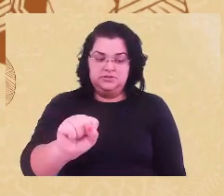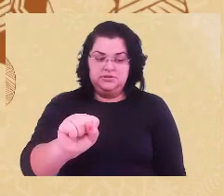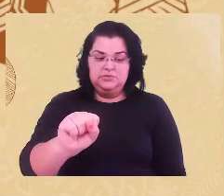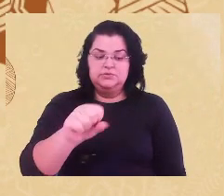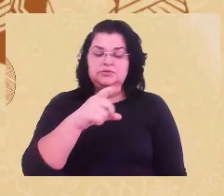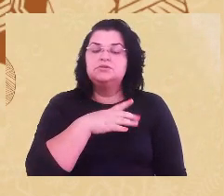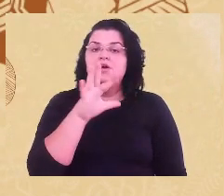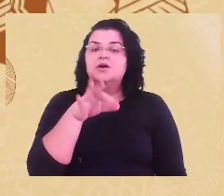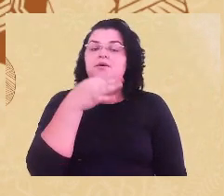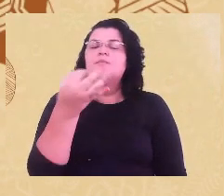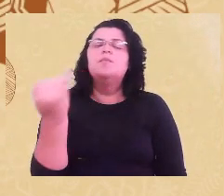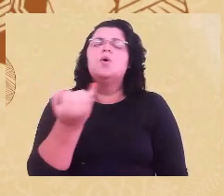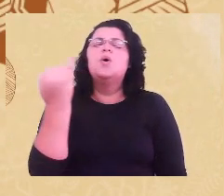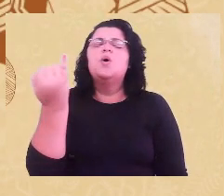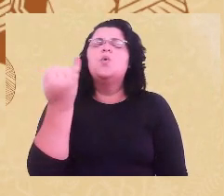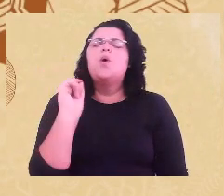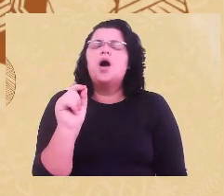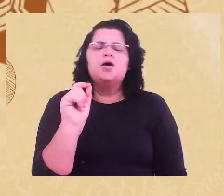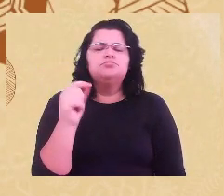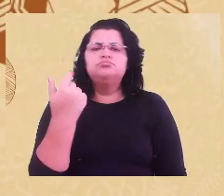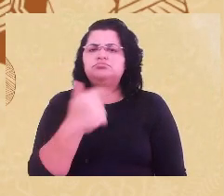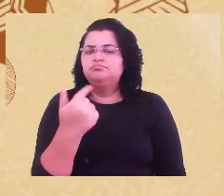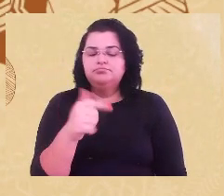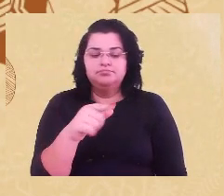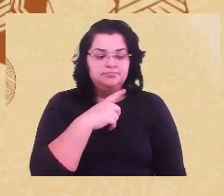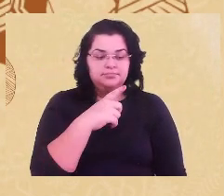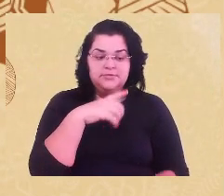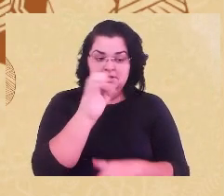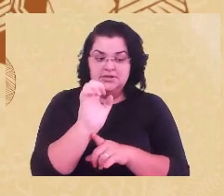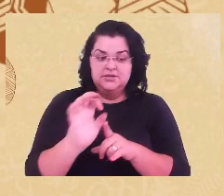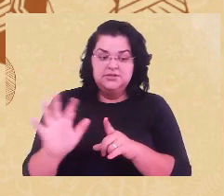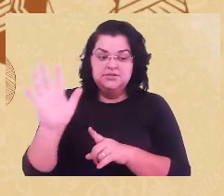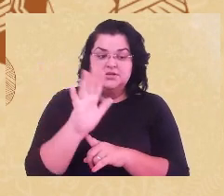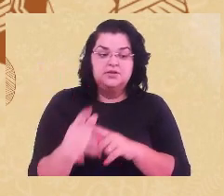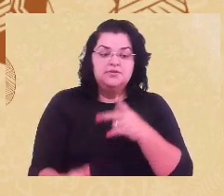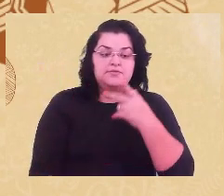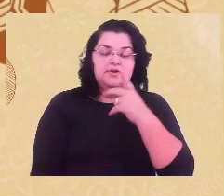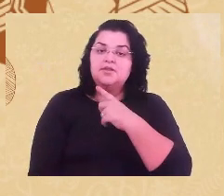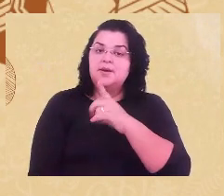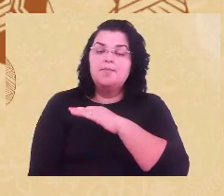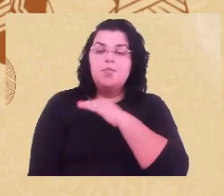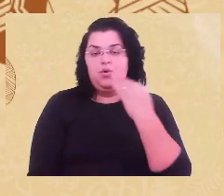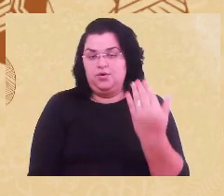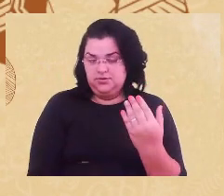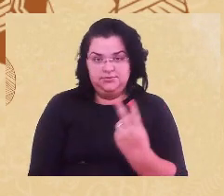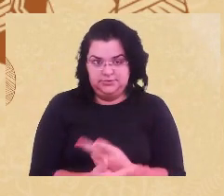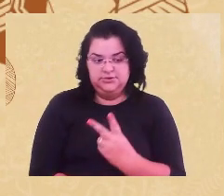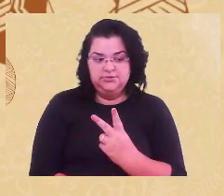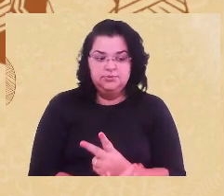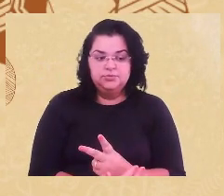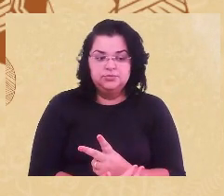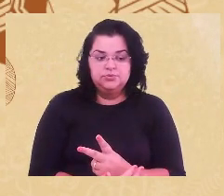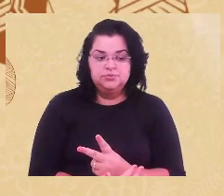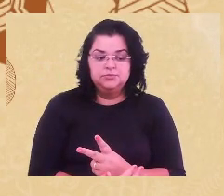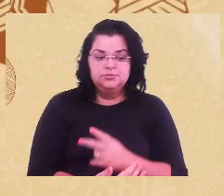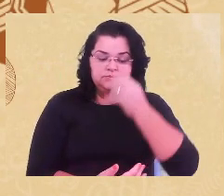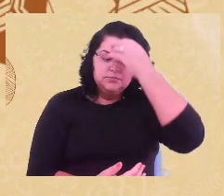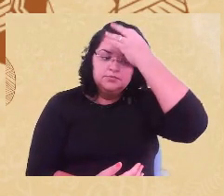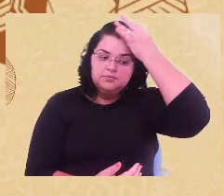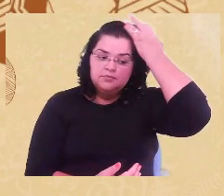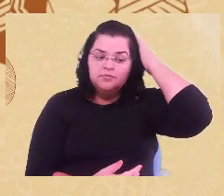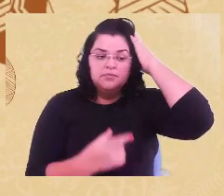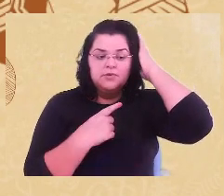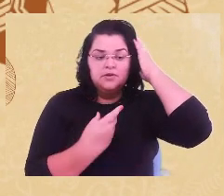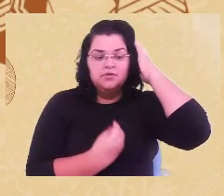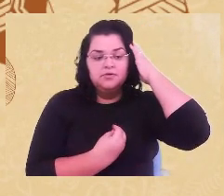afirmado que o Estado não determina apenas quem deve morrer e também quem deve viver,